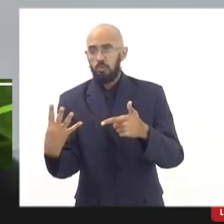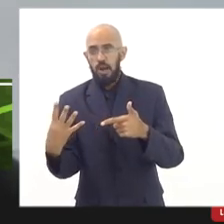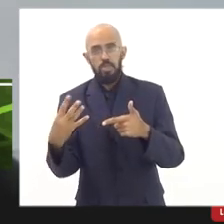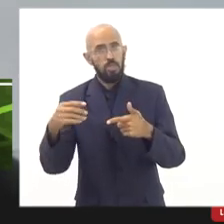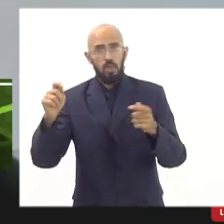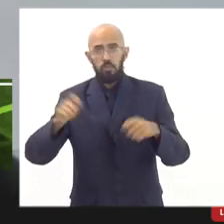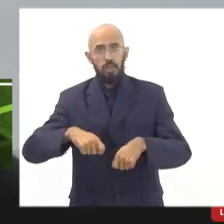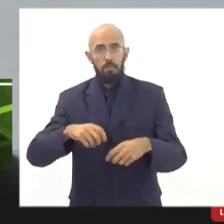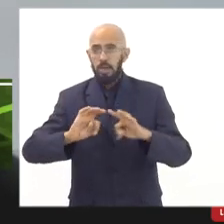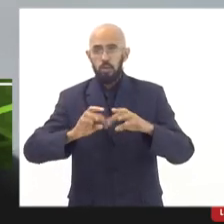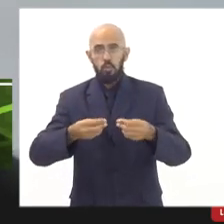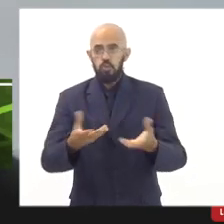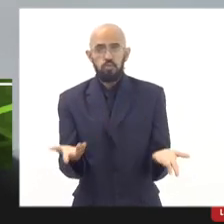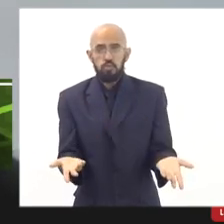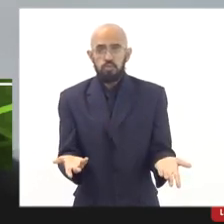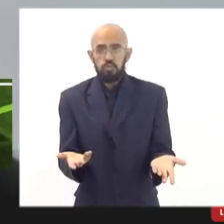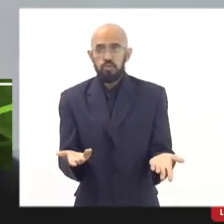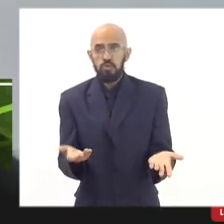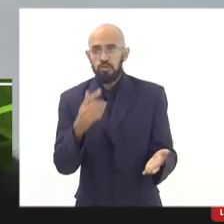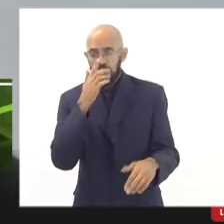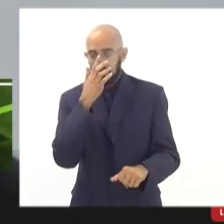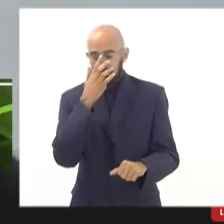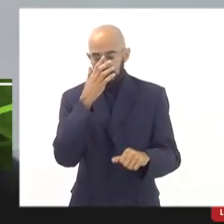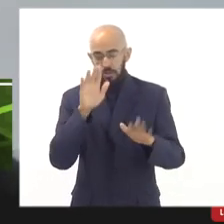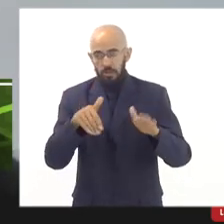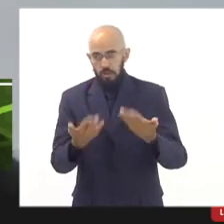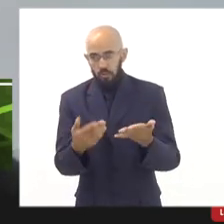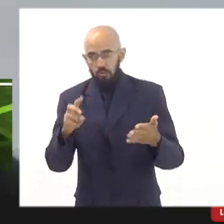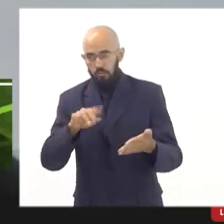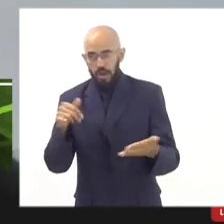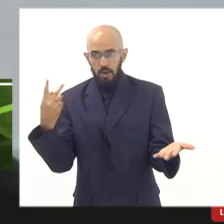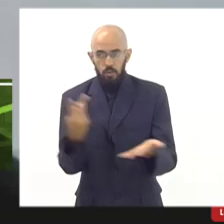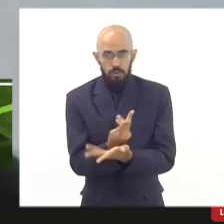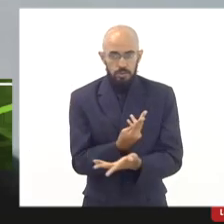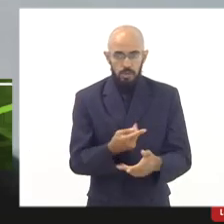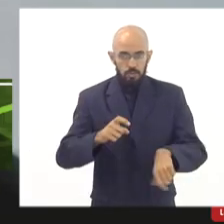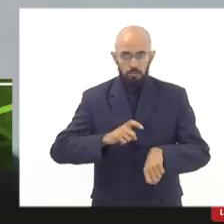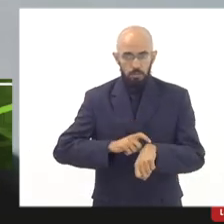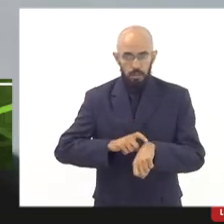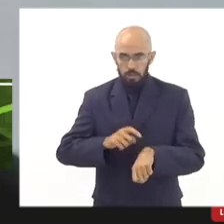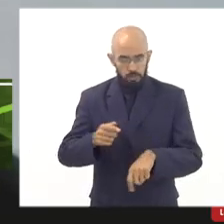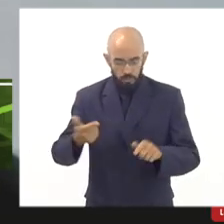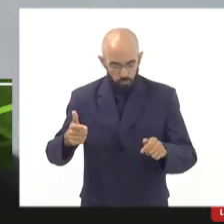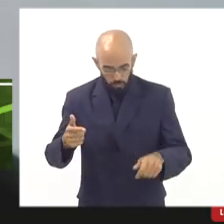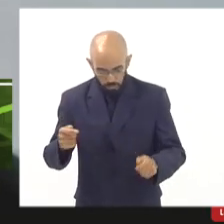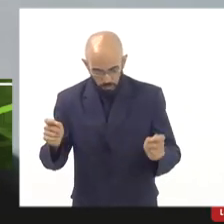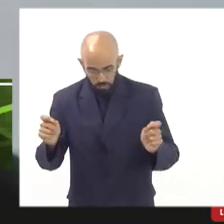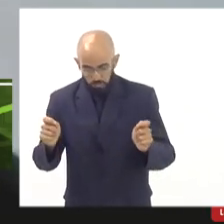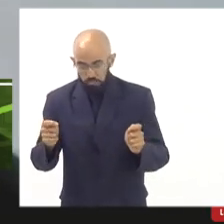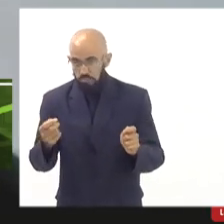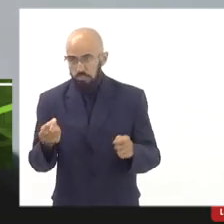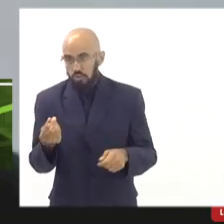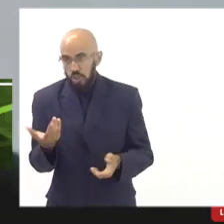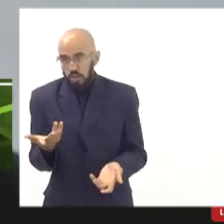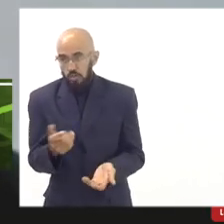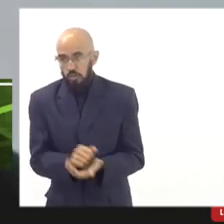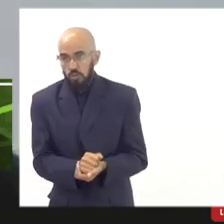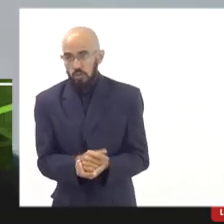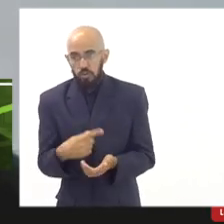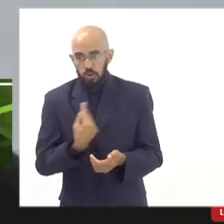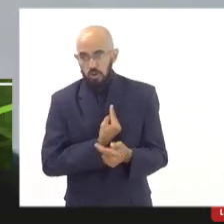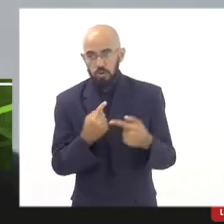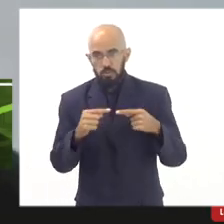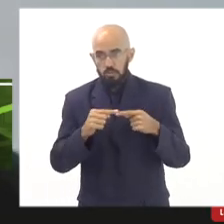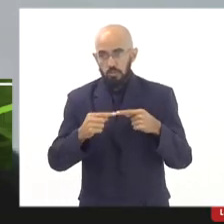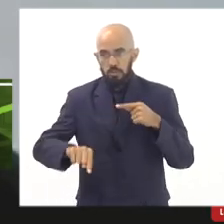não dá para todo mundo. Então, nós vamos chegar fatalmente num ponto em que não teremos dinheiro. Cabe ressaltar que nós somos proibidos por